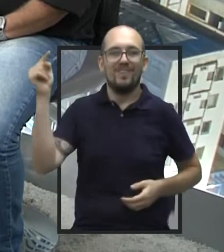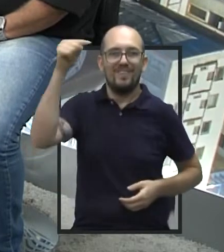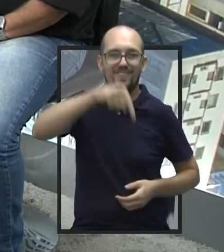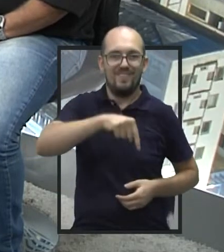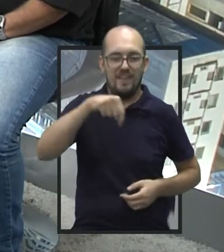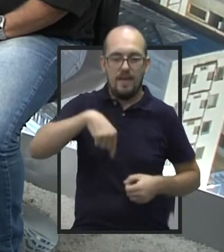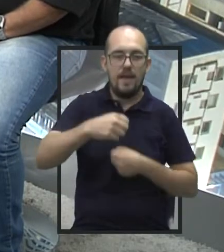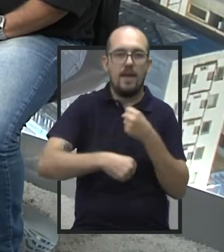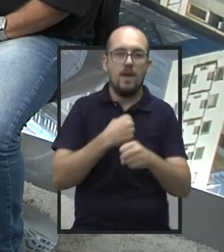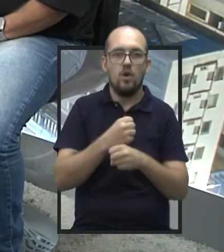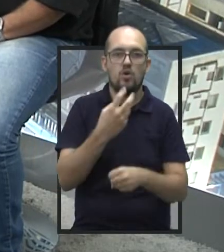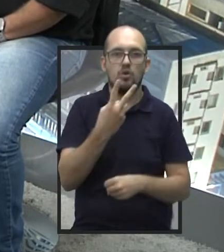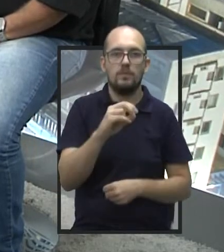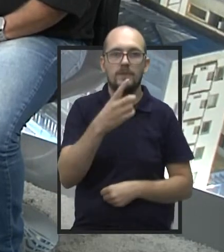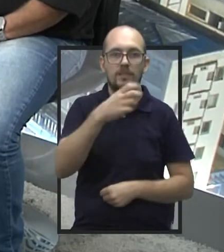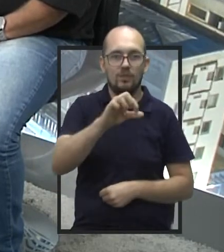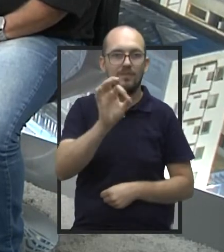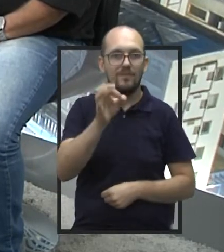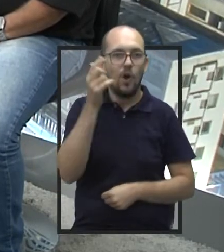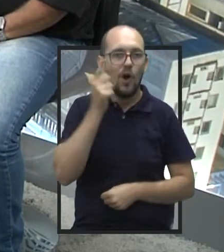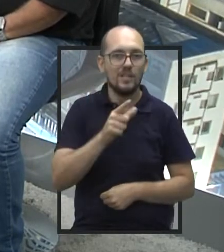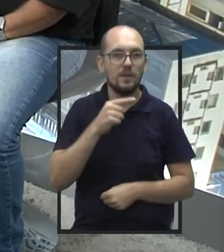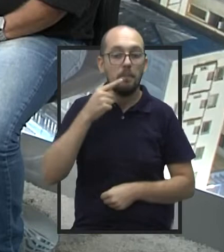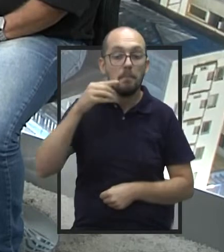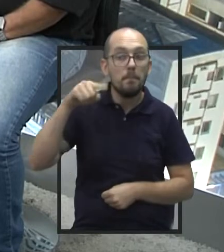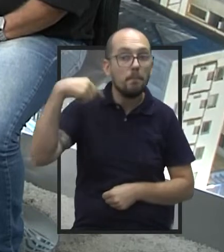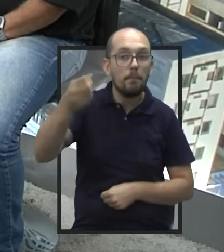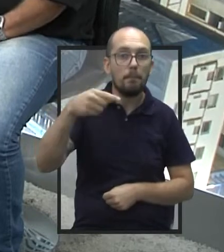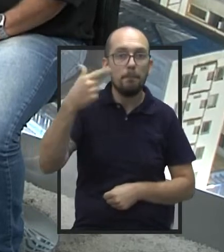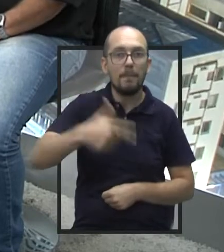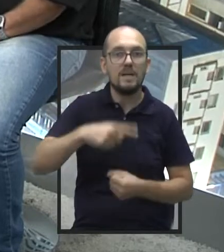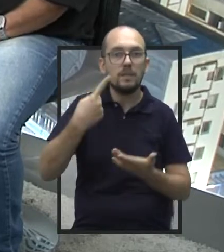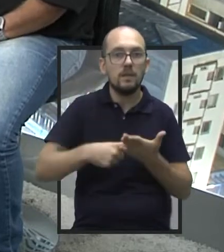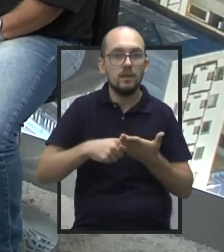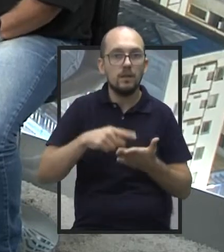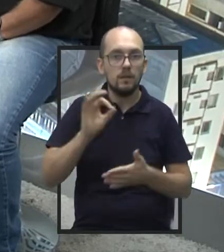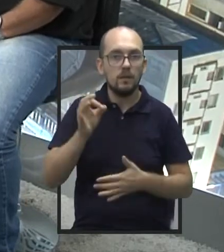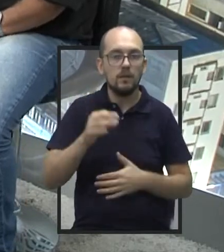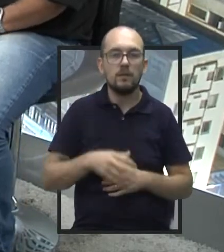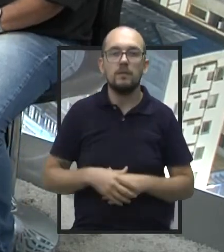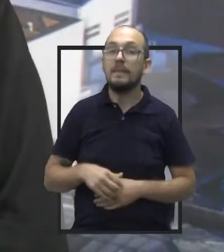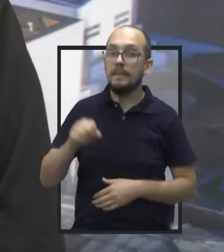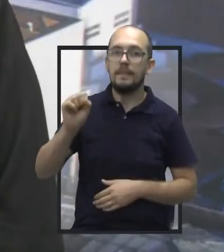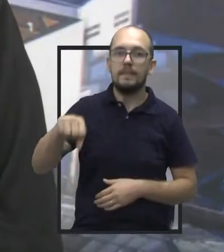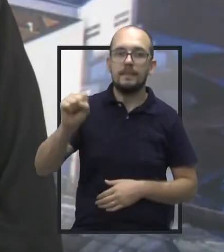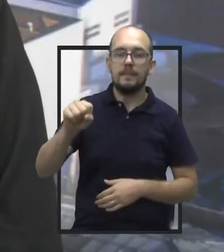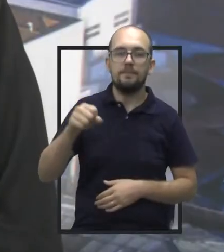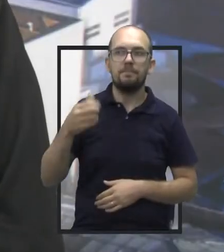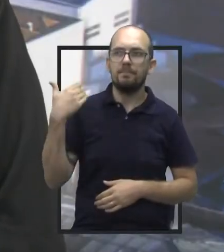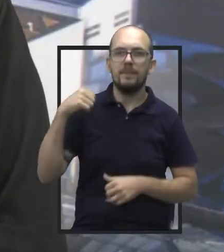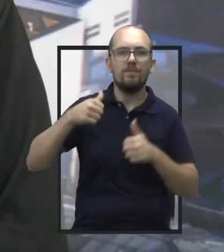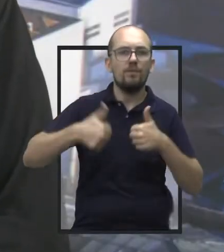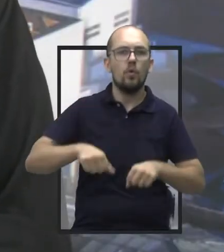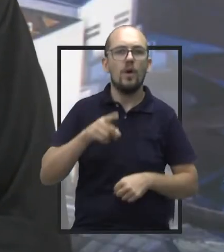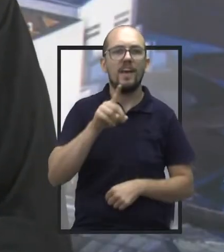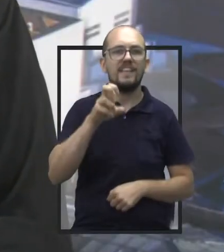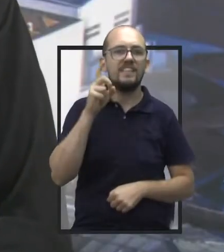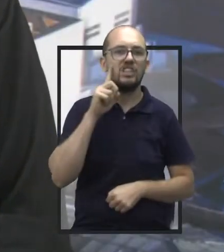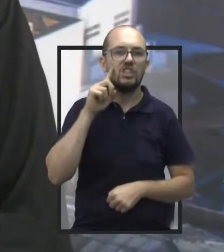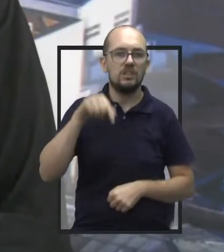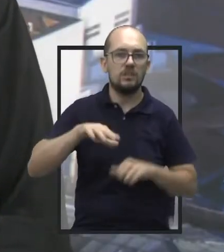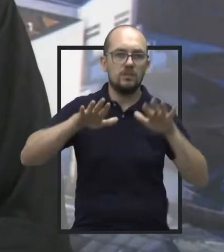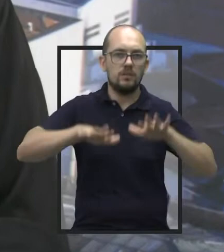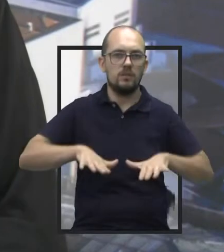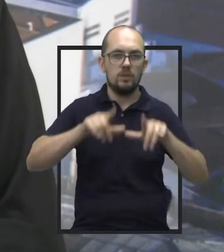nesse ano de 2019, e já tem uma nova data marcada para o ano que vem? Isso, exatamente. Ela ficou 15 dias agora, mas